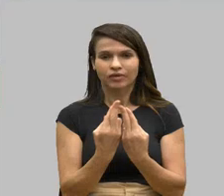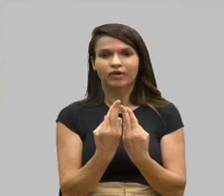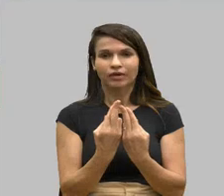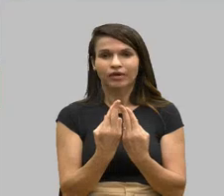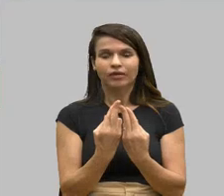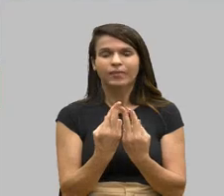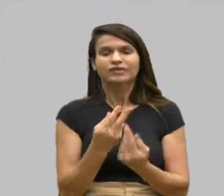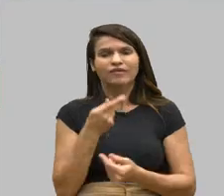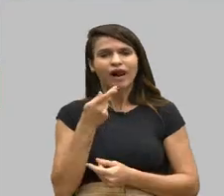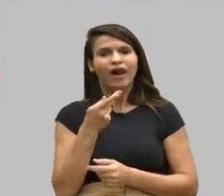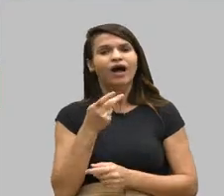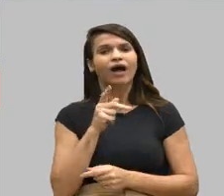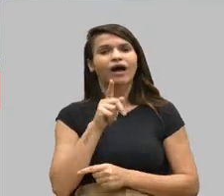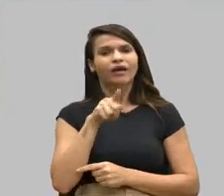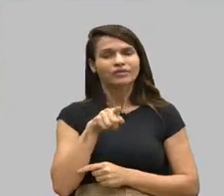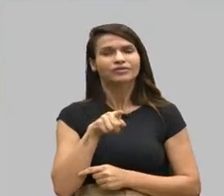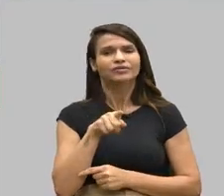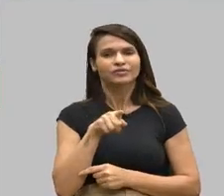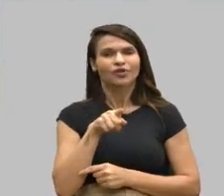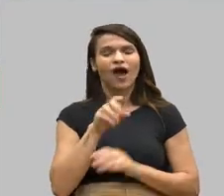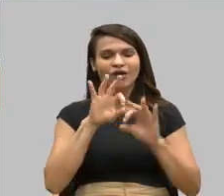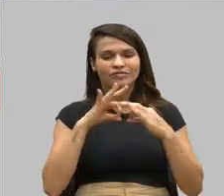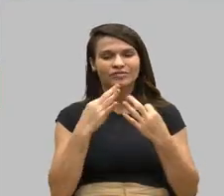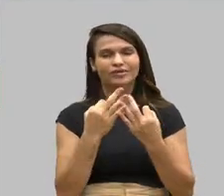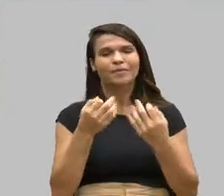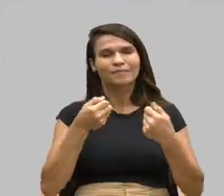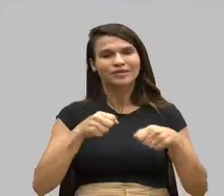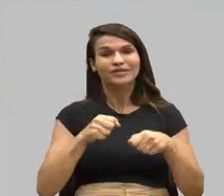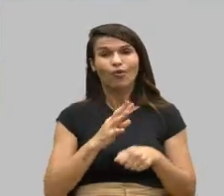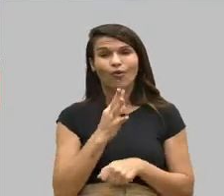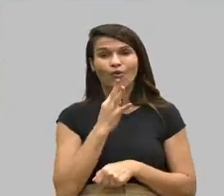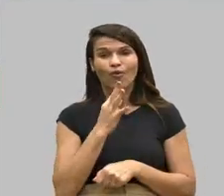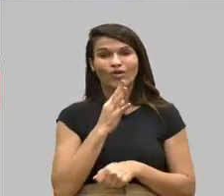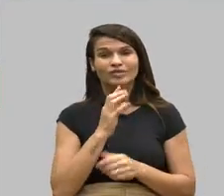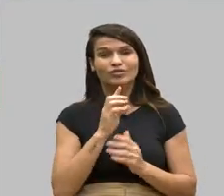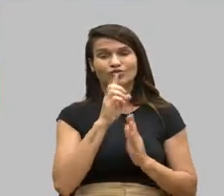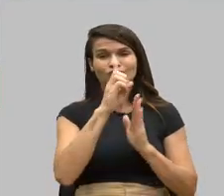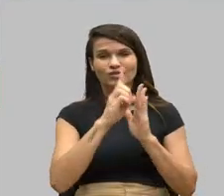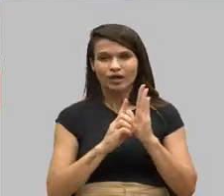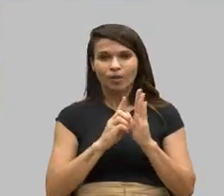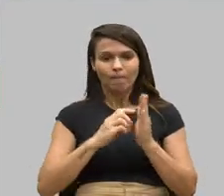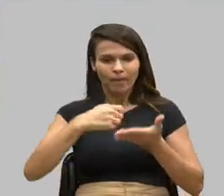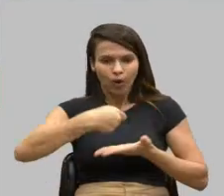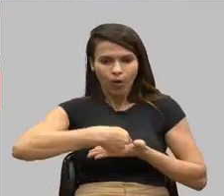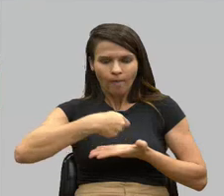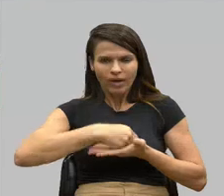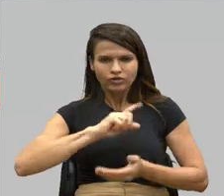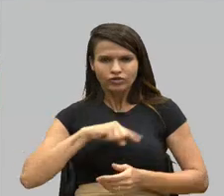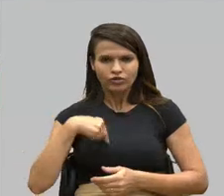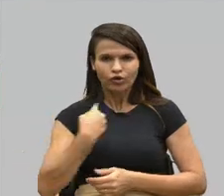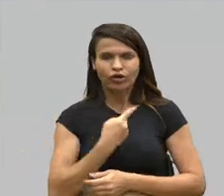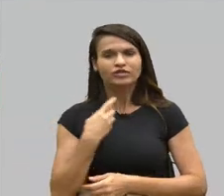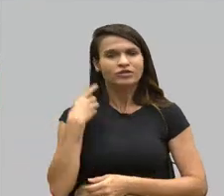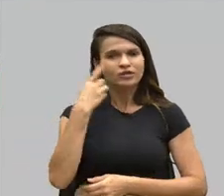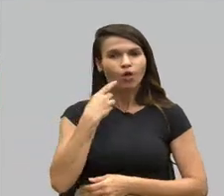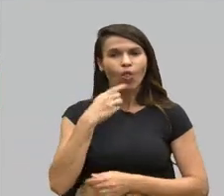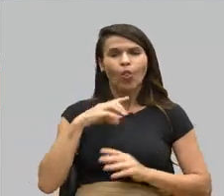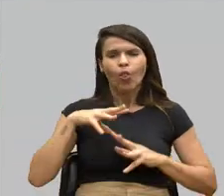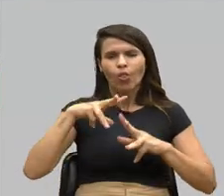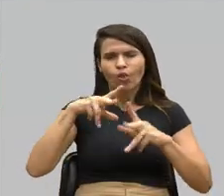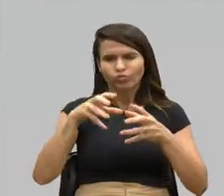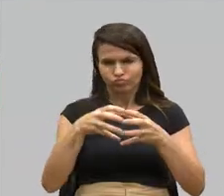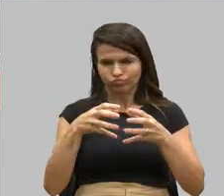famílias precisam, então, conhecer os seus direitos para cobrar de nós, deputados, de todas as autoridades públicas,